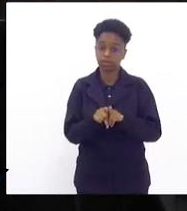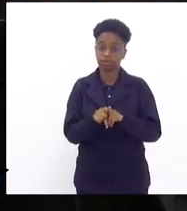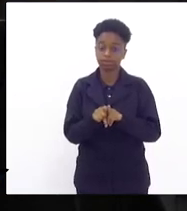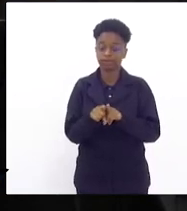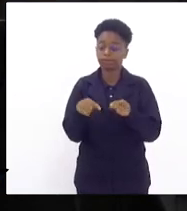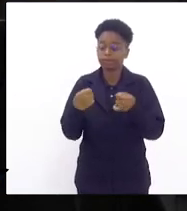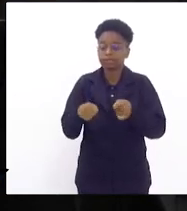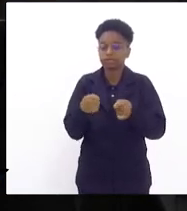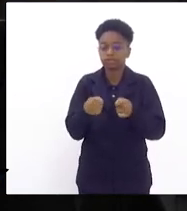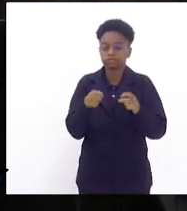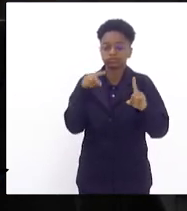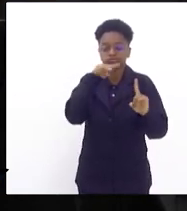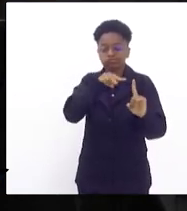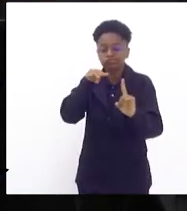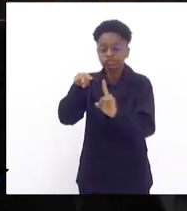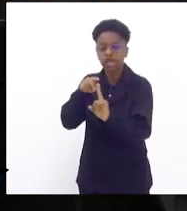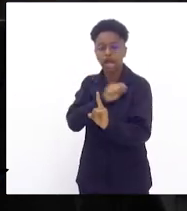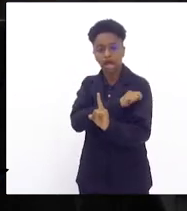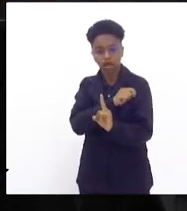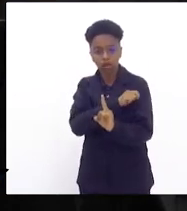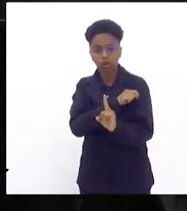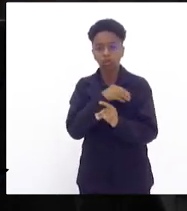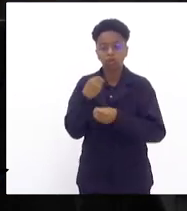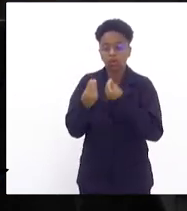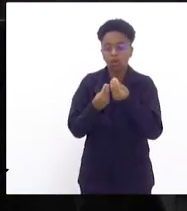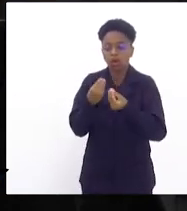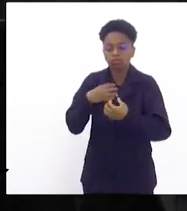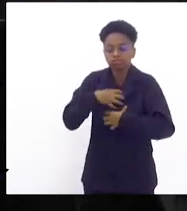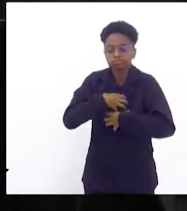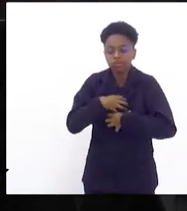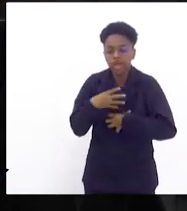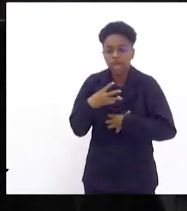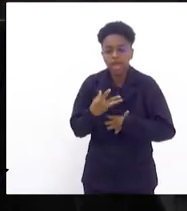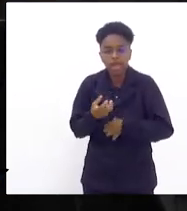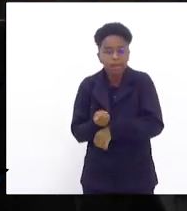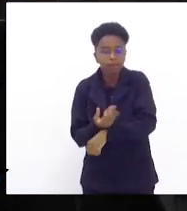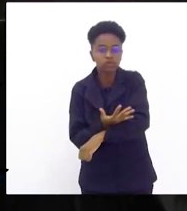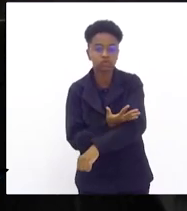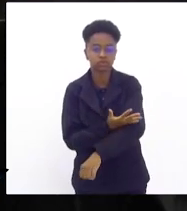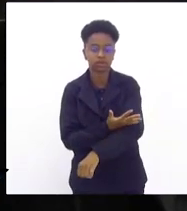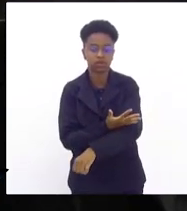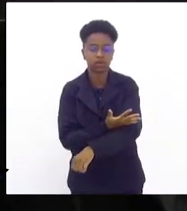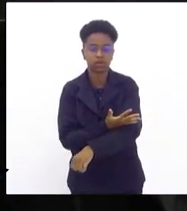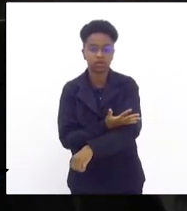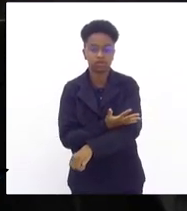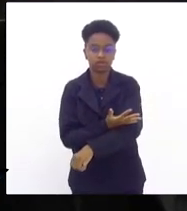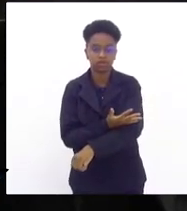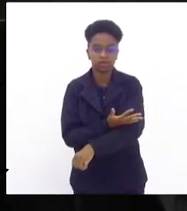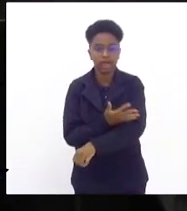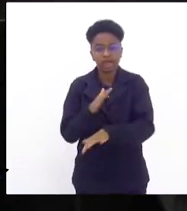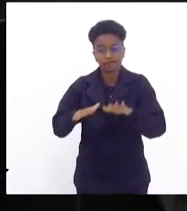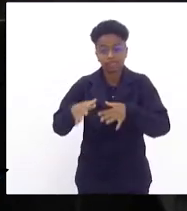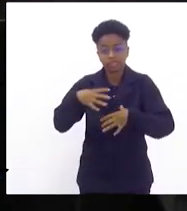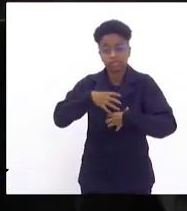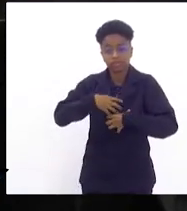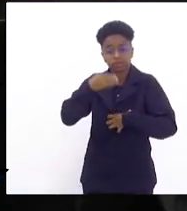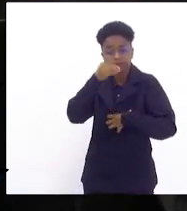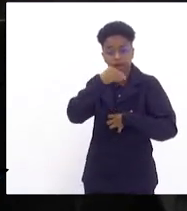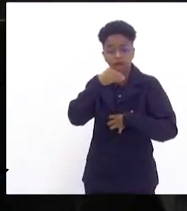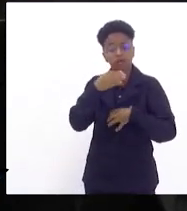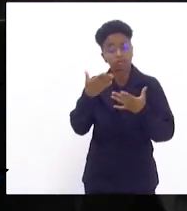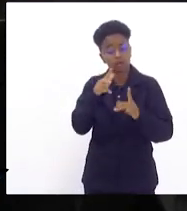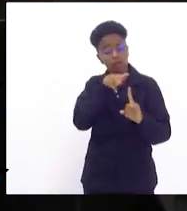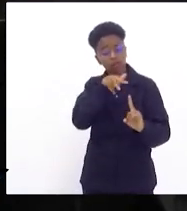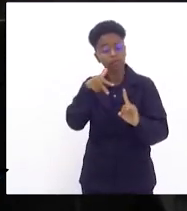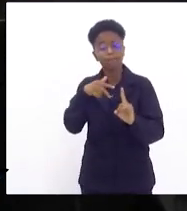os nossos alunos, para as suas fragilidades emocionais. E esse olhar deve ser do